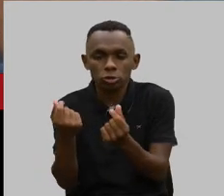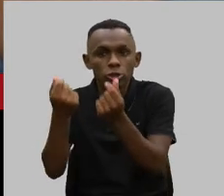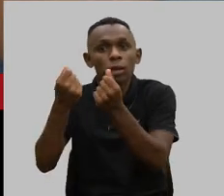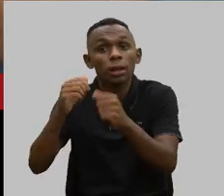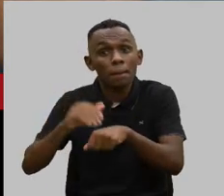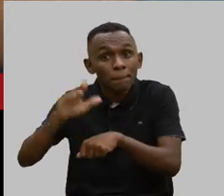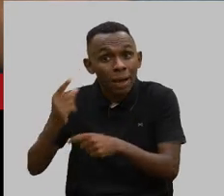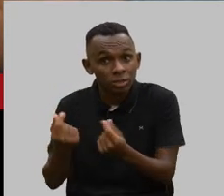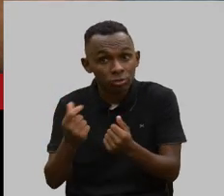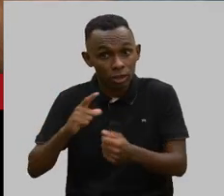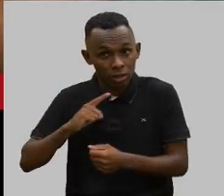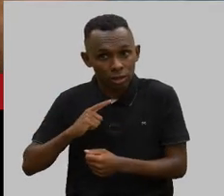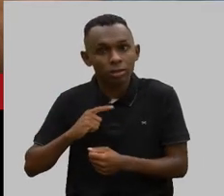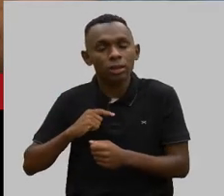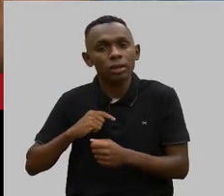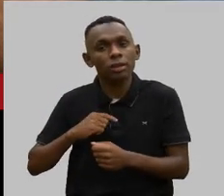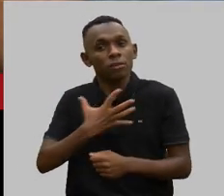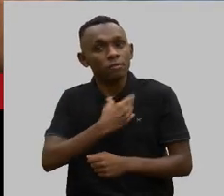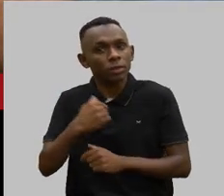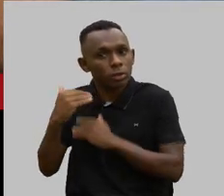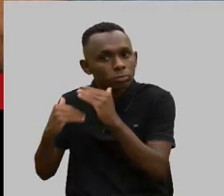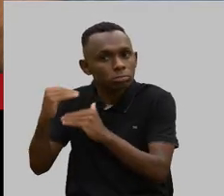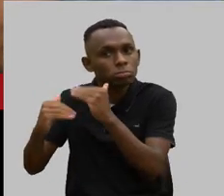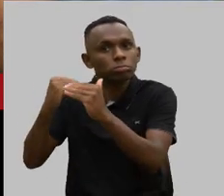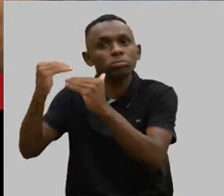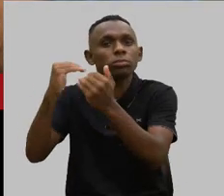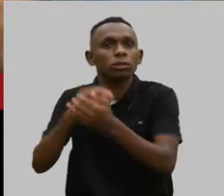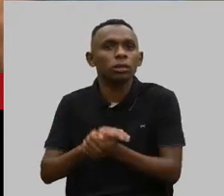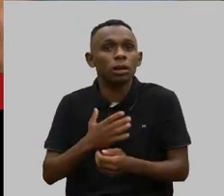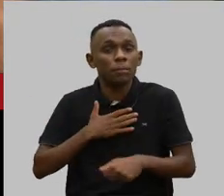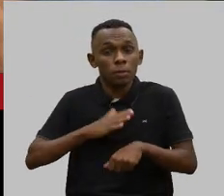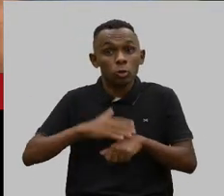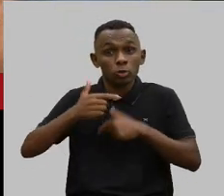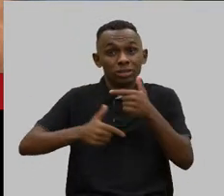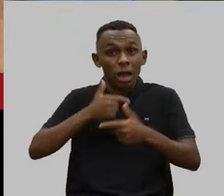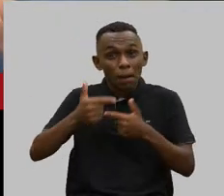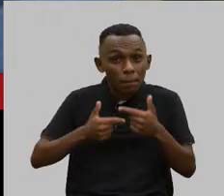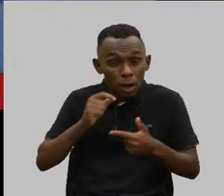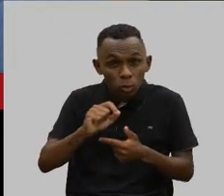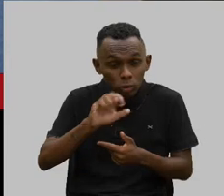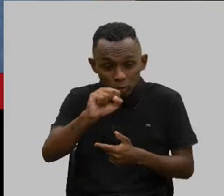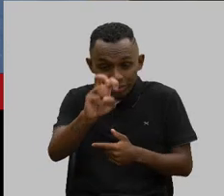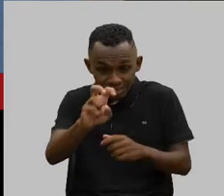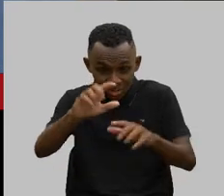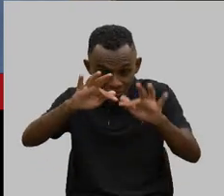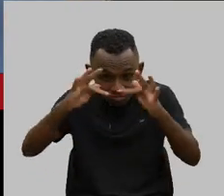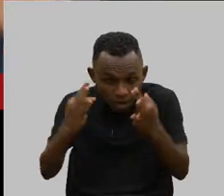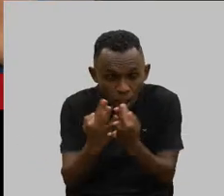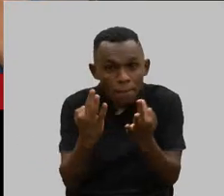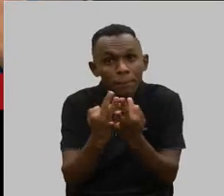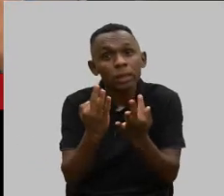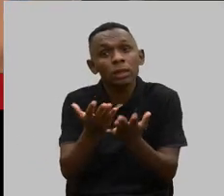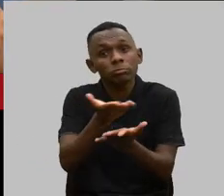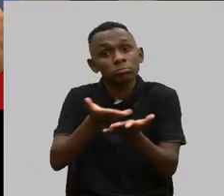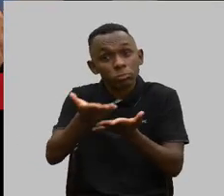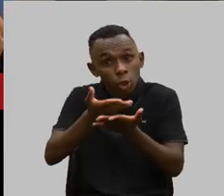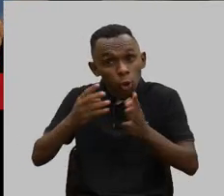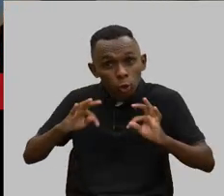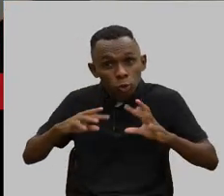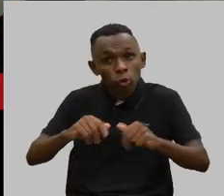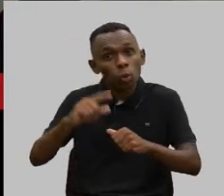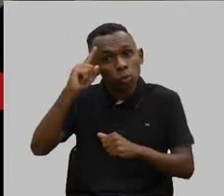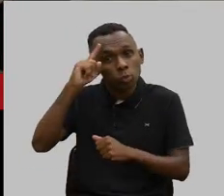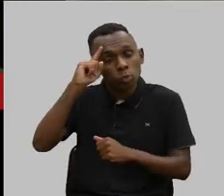você tem, mais o seu filho evolui. Eu trabalho com 85 famílias atendendo todos os dias,